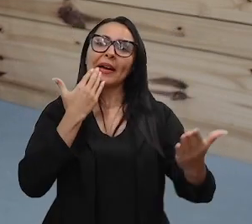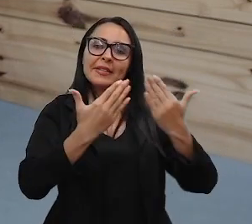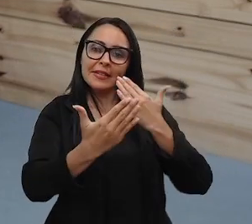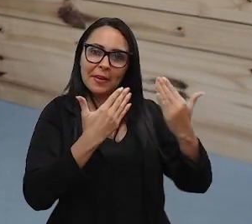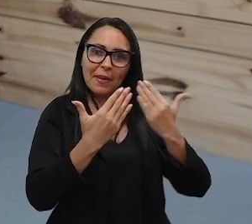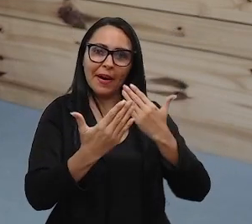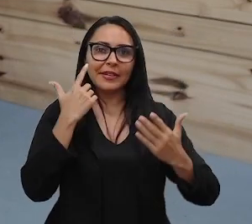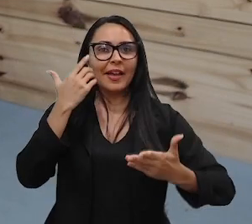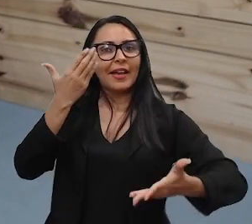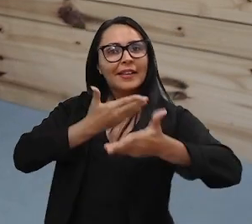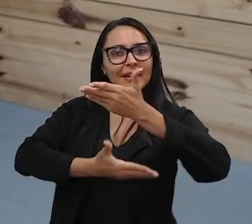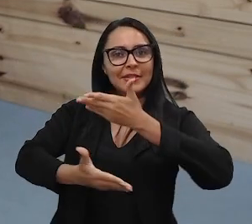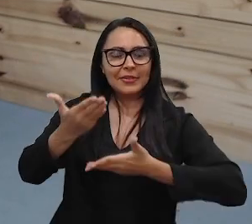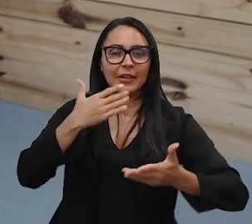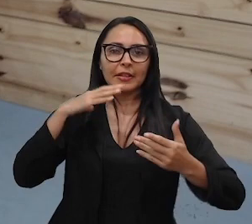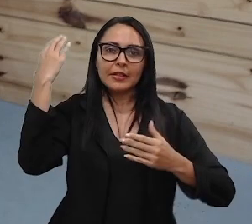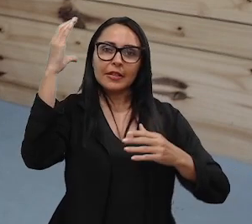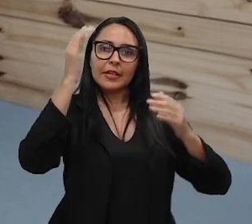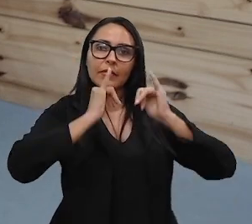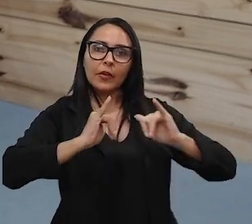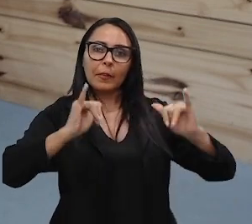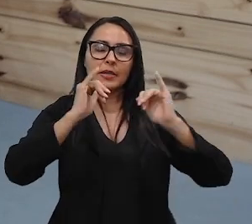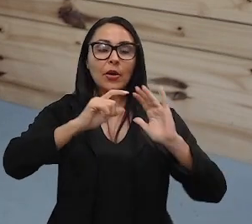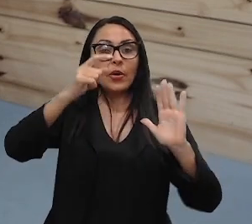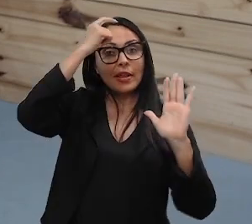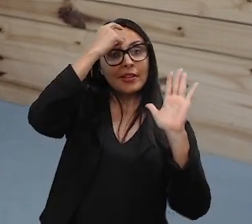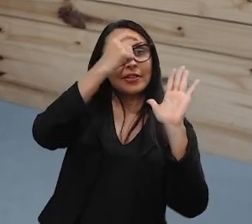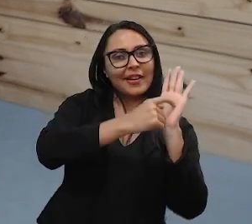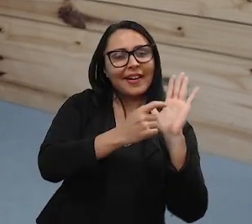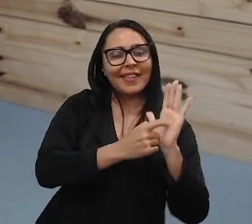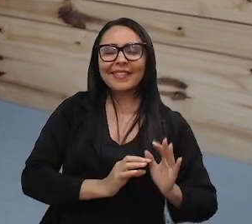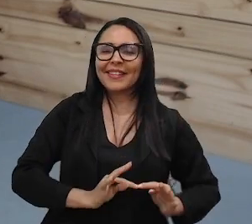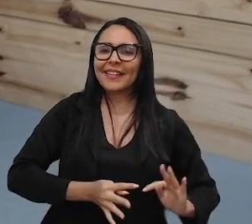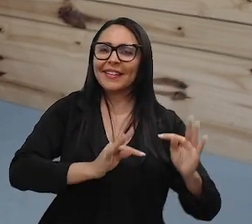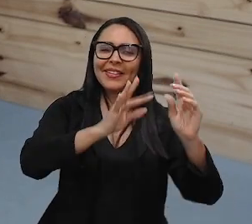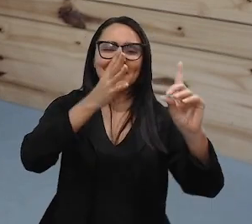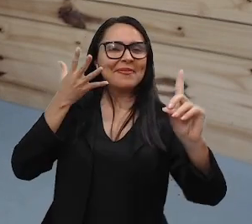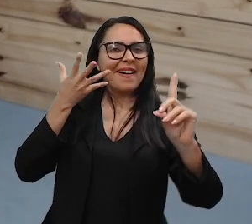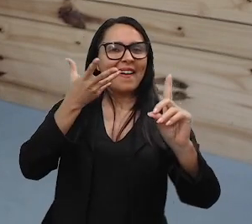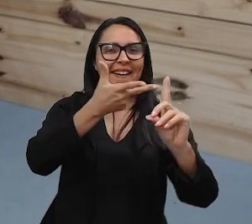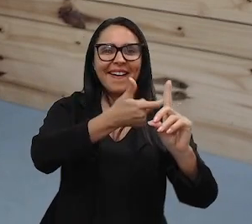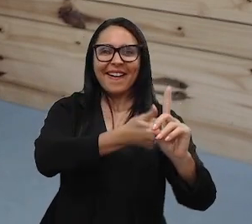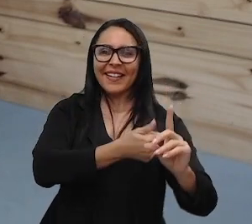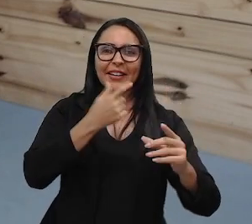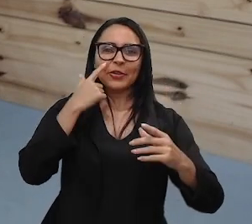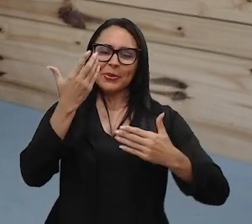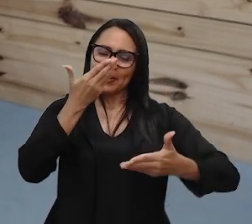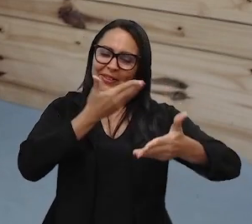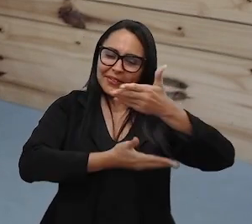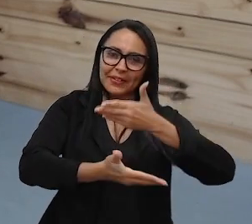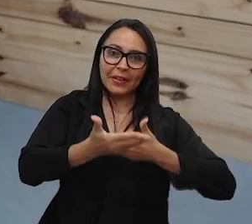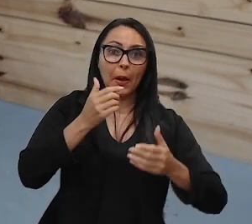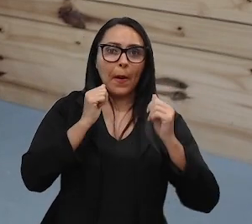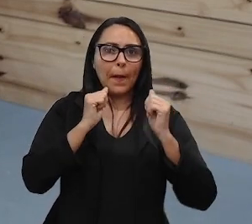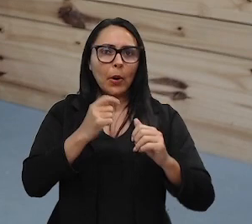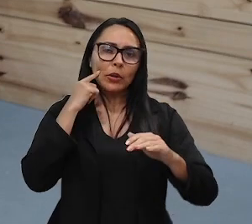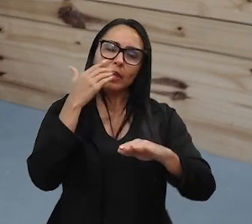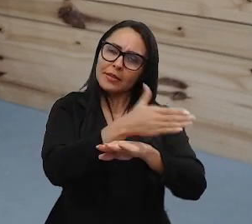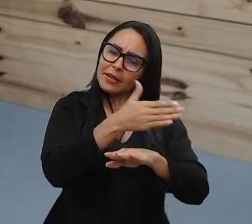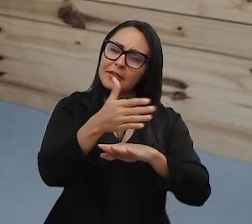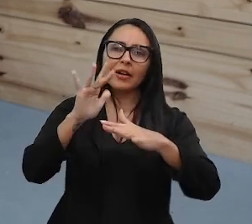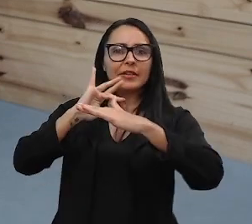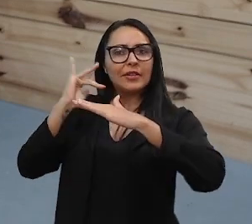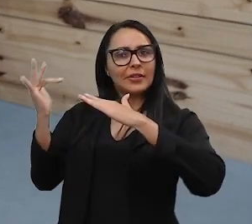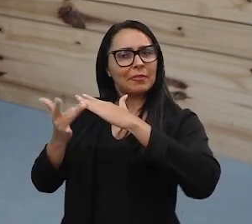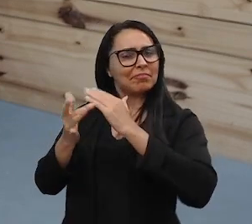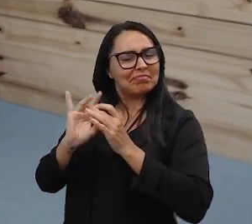relacionados à ciência da informação, inteligência artificial, tecnologia, arte, tudo aquilo que eu estou envolvido. Vocês podem acessar a minha rede social, a